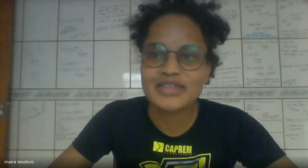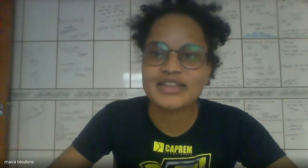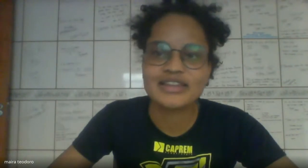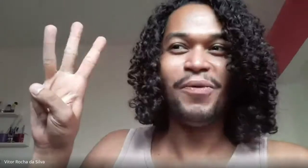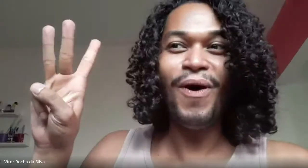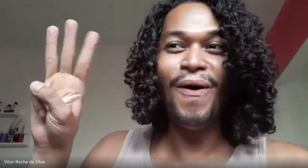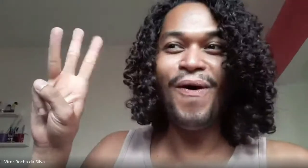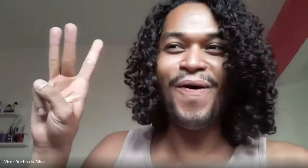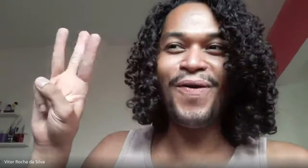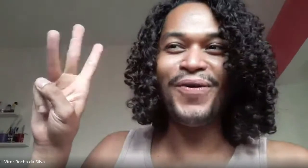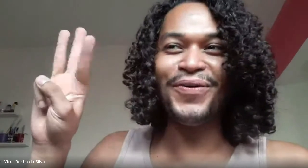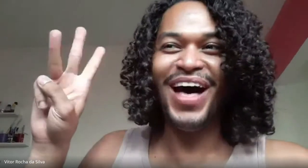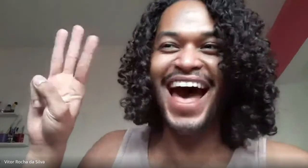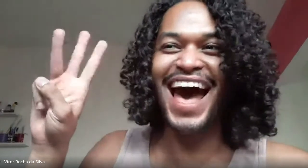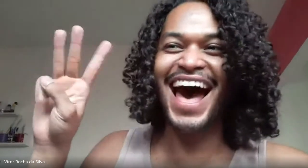Uhul